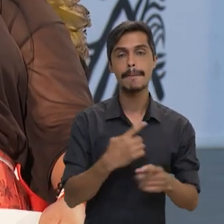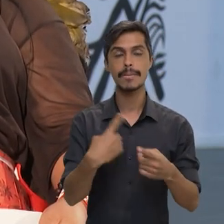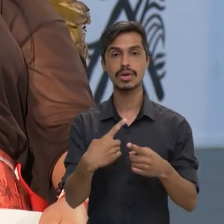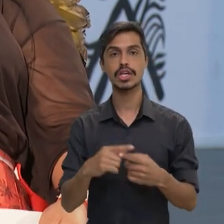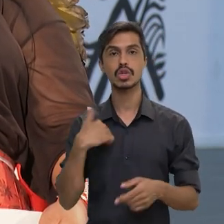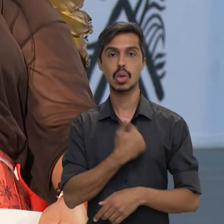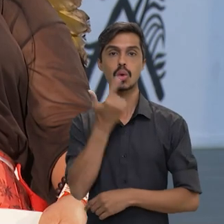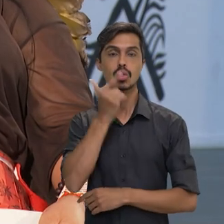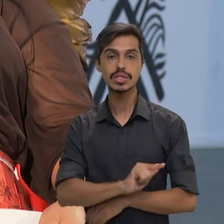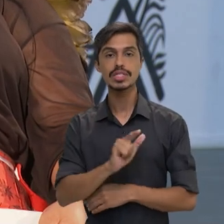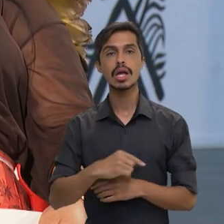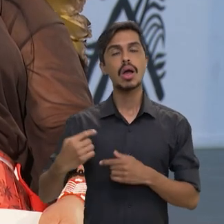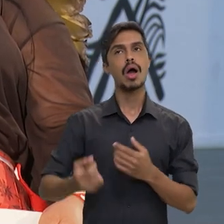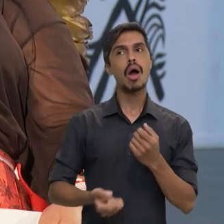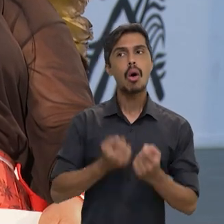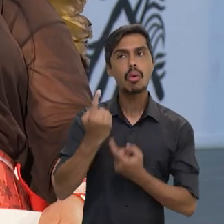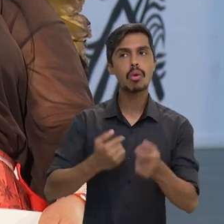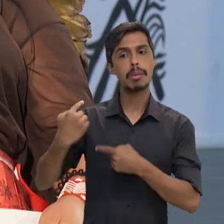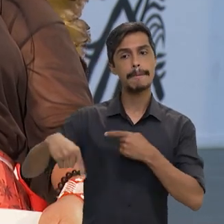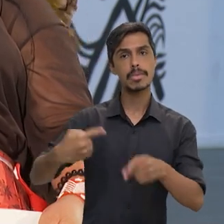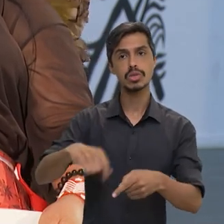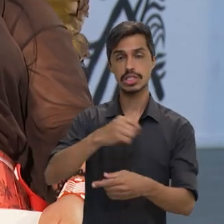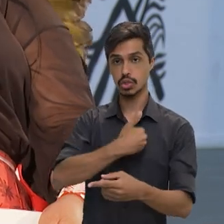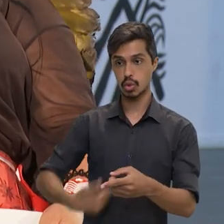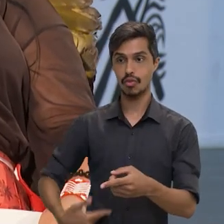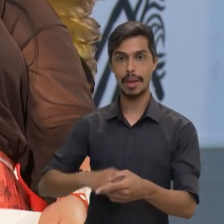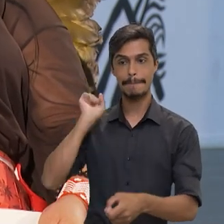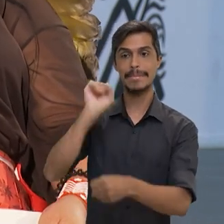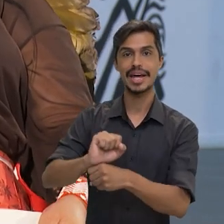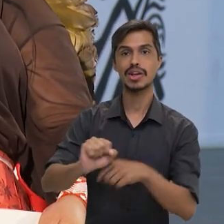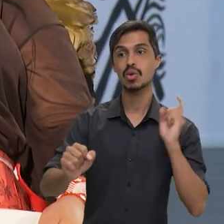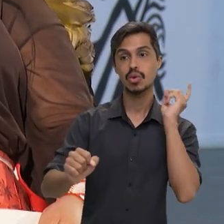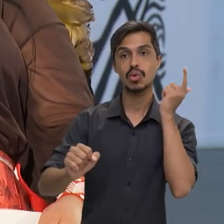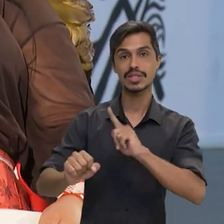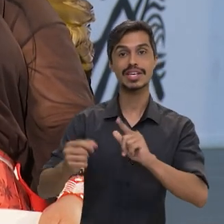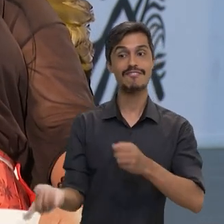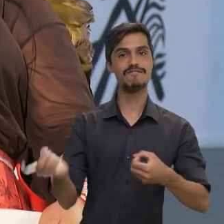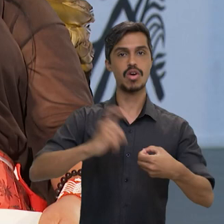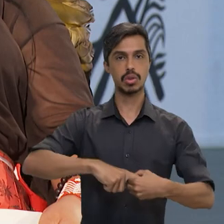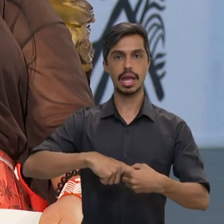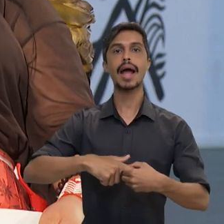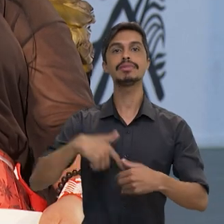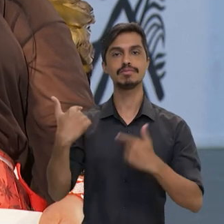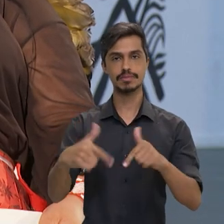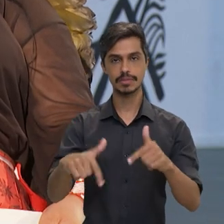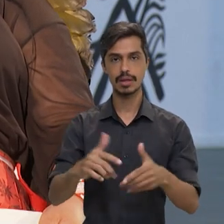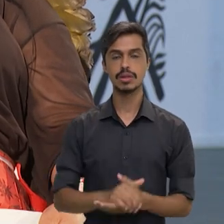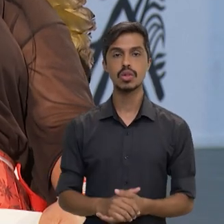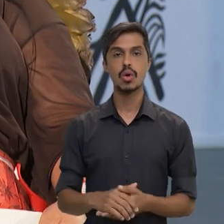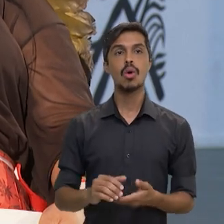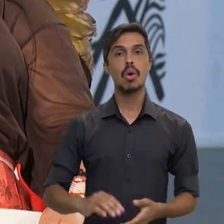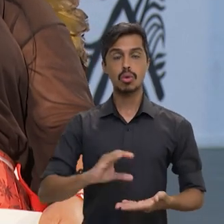retomar algumas políticas que foram paralisadas nos últimos seis anos, né? Como o